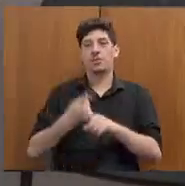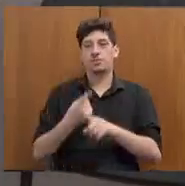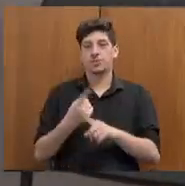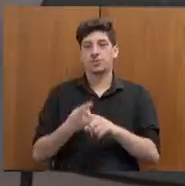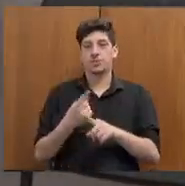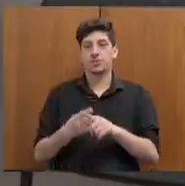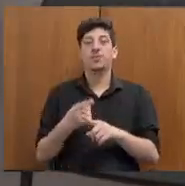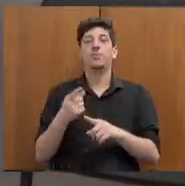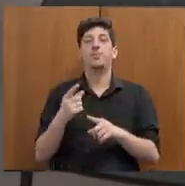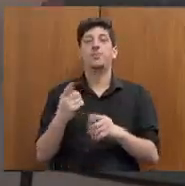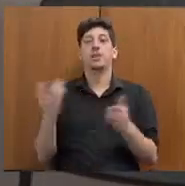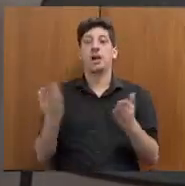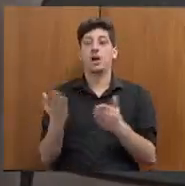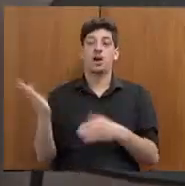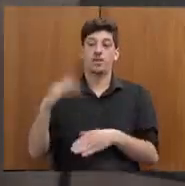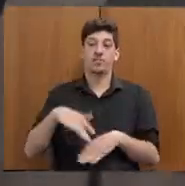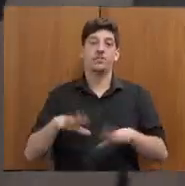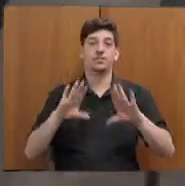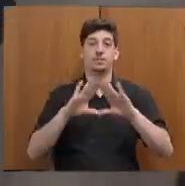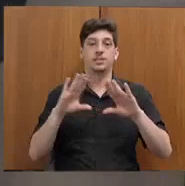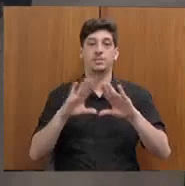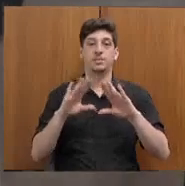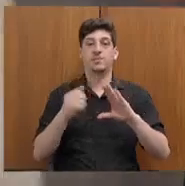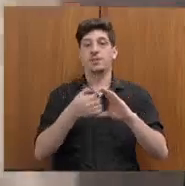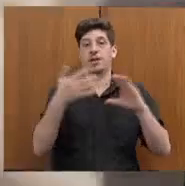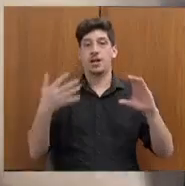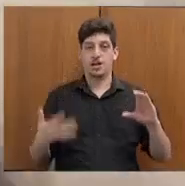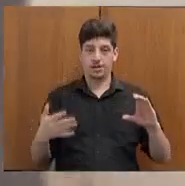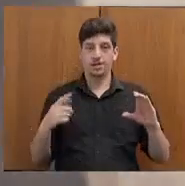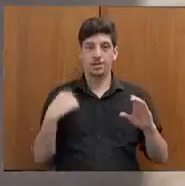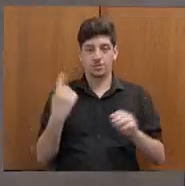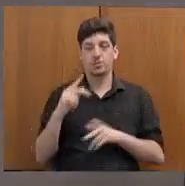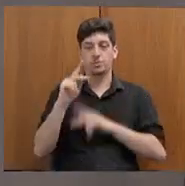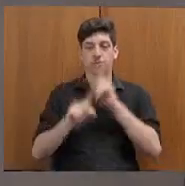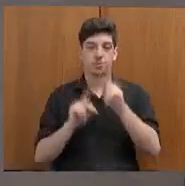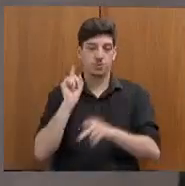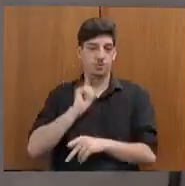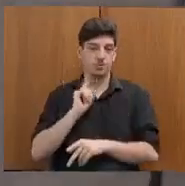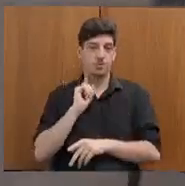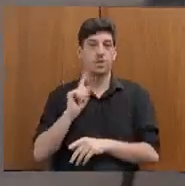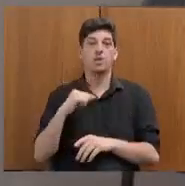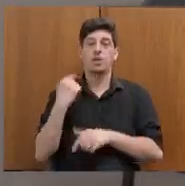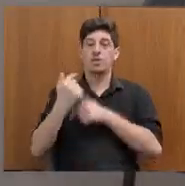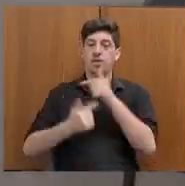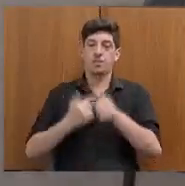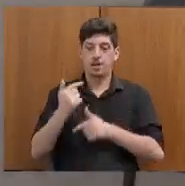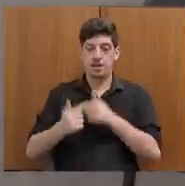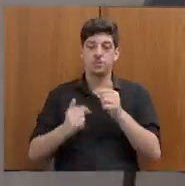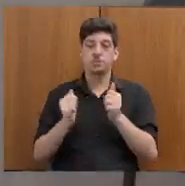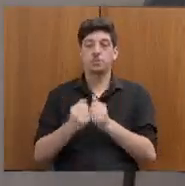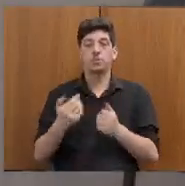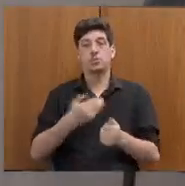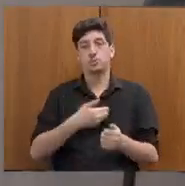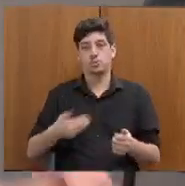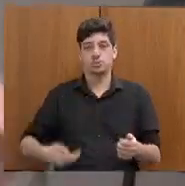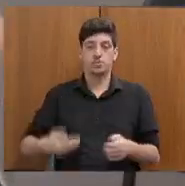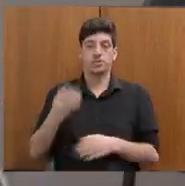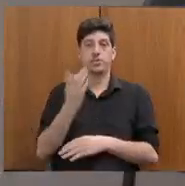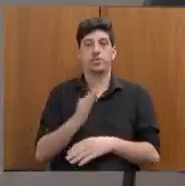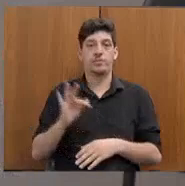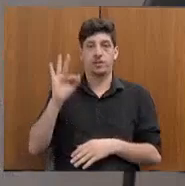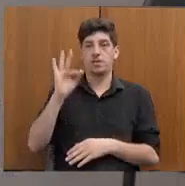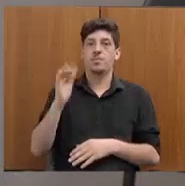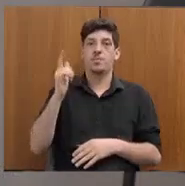trouxe para cá uma característica da nossa realidade. E nós trabalhamos juntamente com o governo federal para